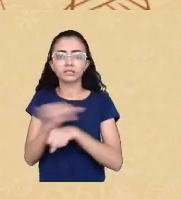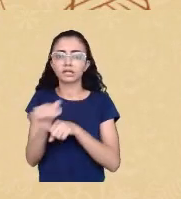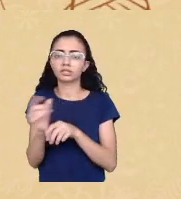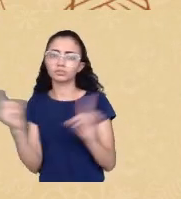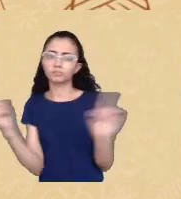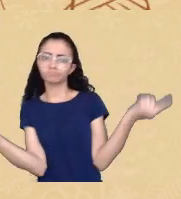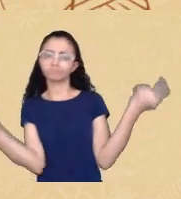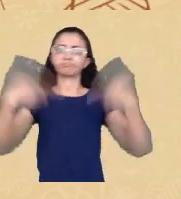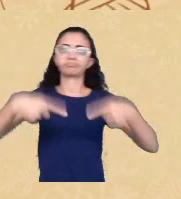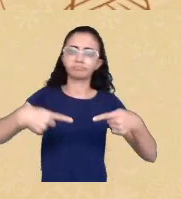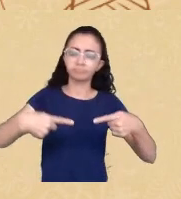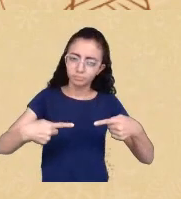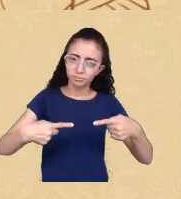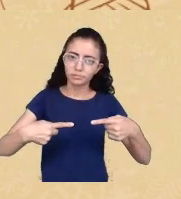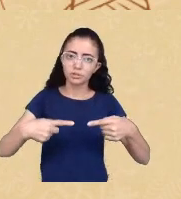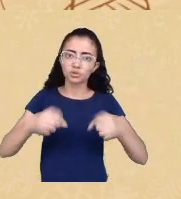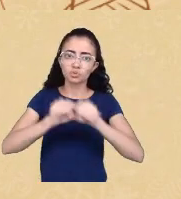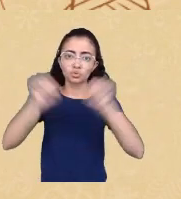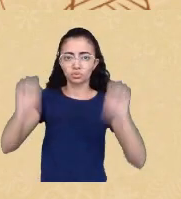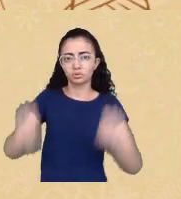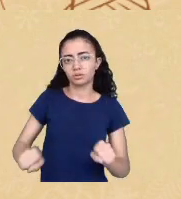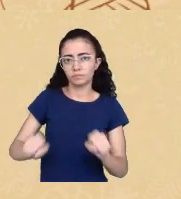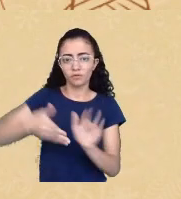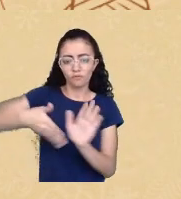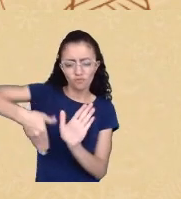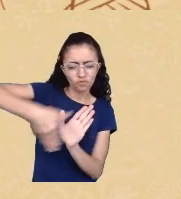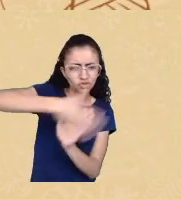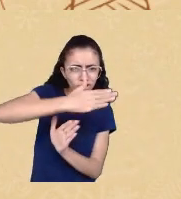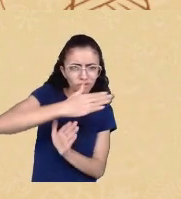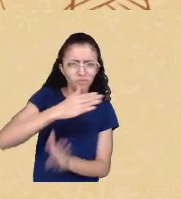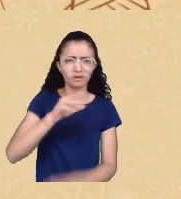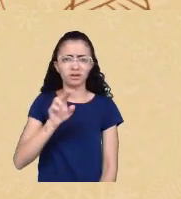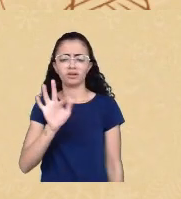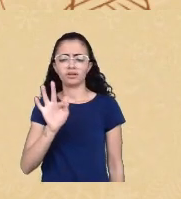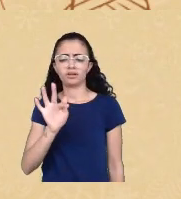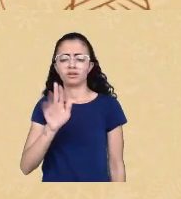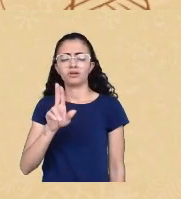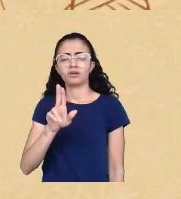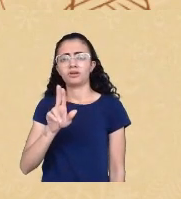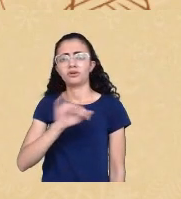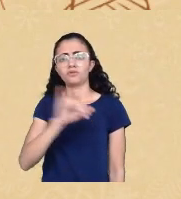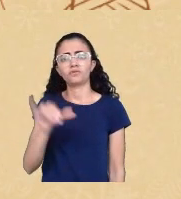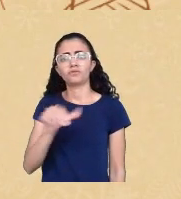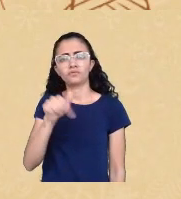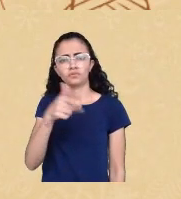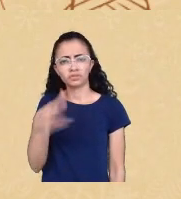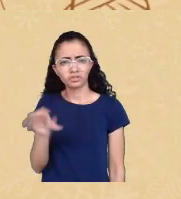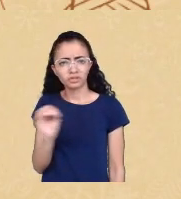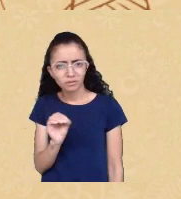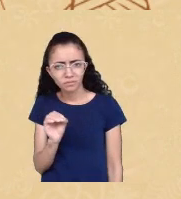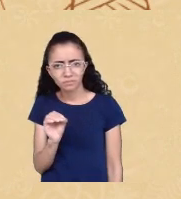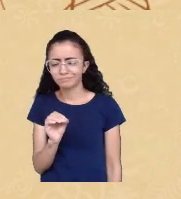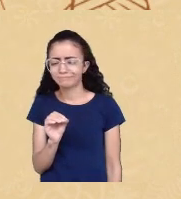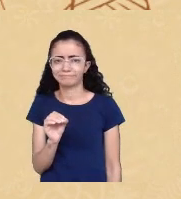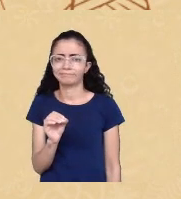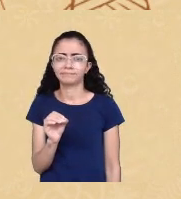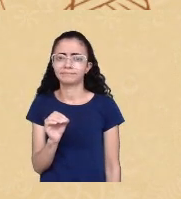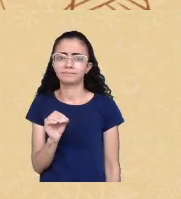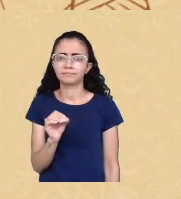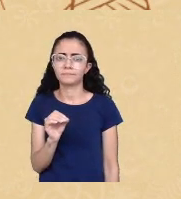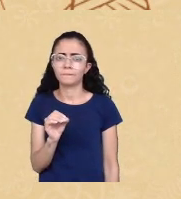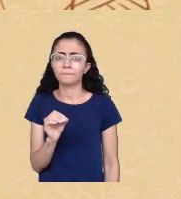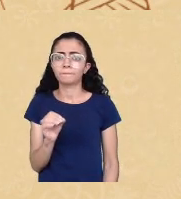fujão é reduzir muito ao que foi por exemplo o quilombo dos palmares quilombo dos